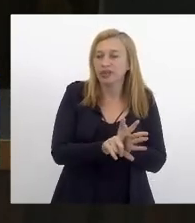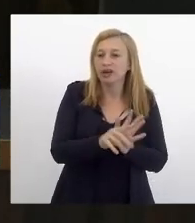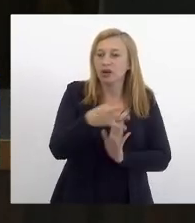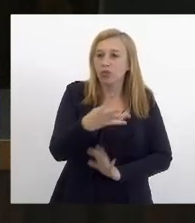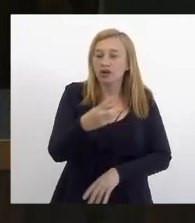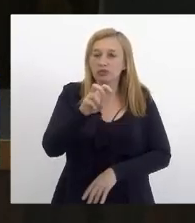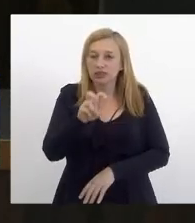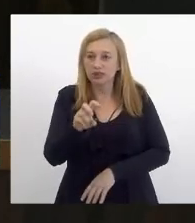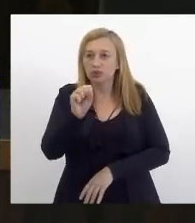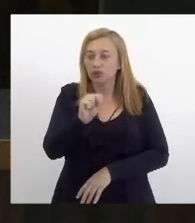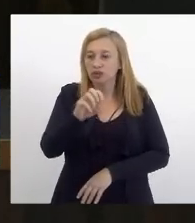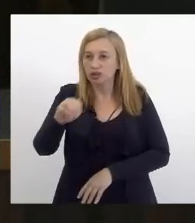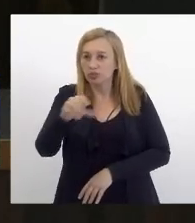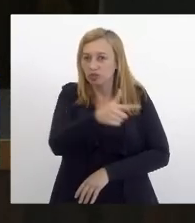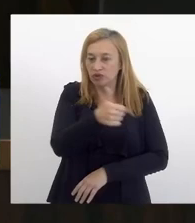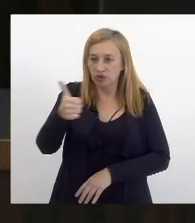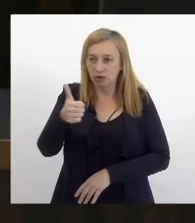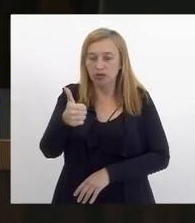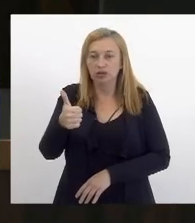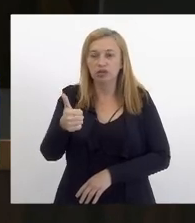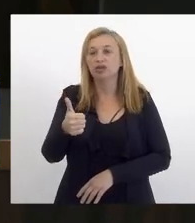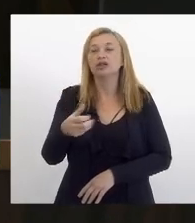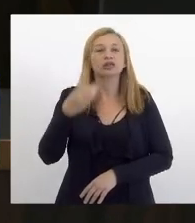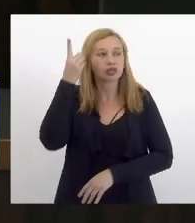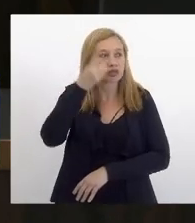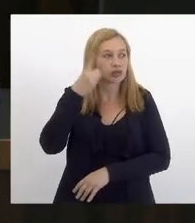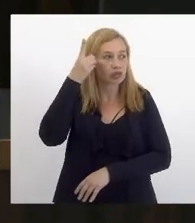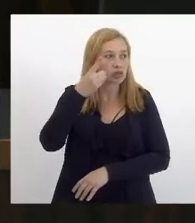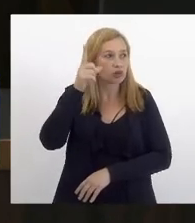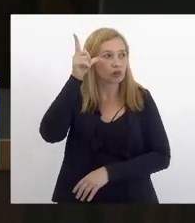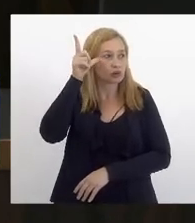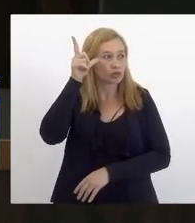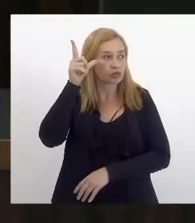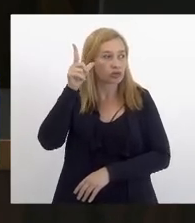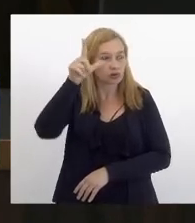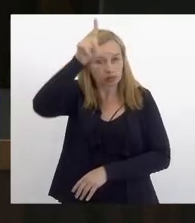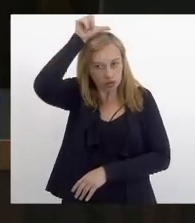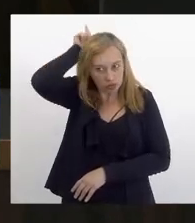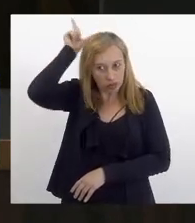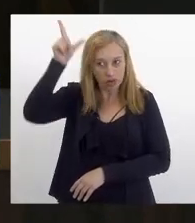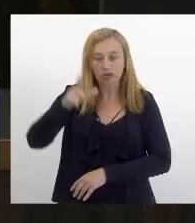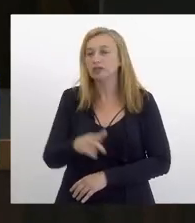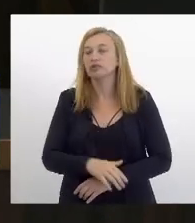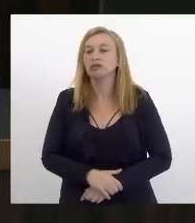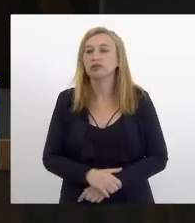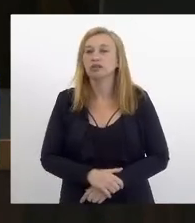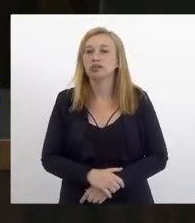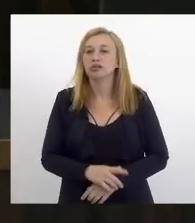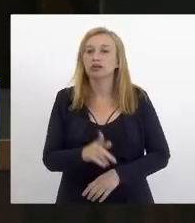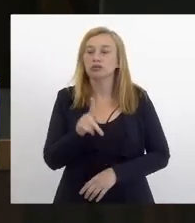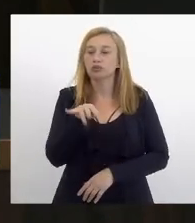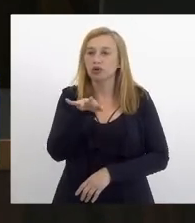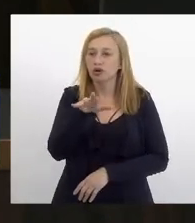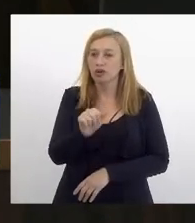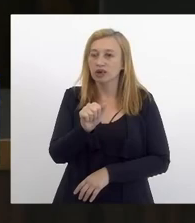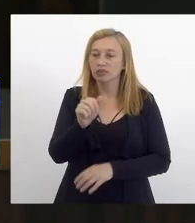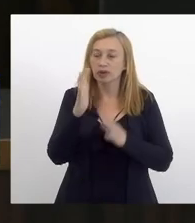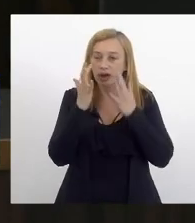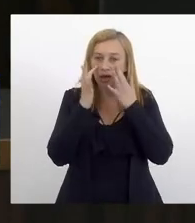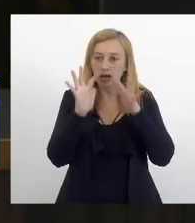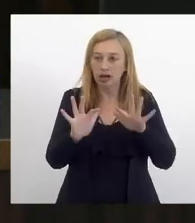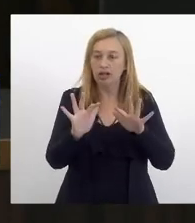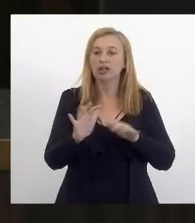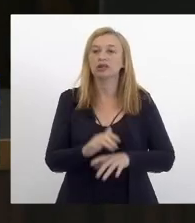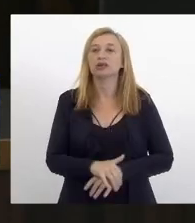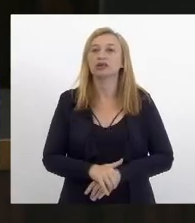4580 de 2021 de autoria dos deputados Lucinha e Luiz Paulo que institui o programa de alerta